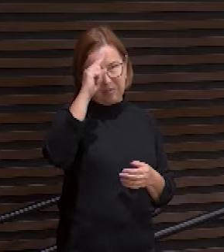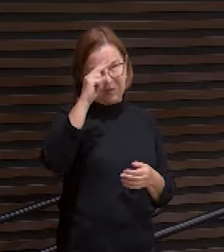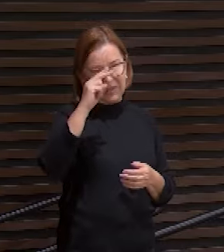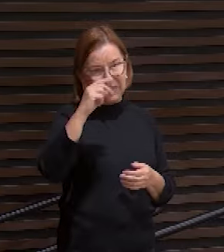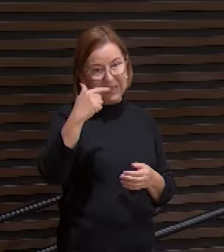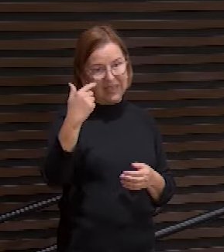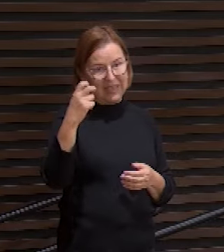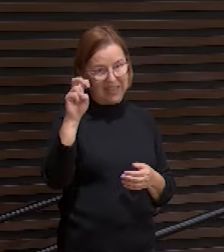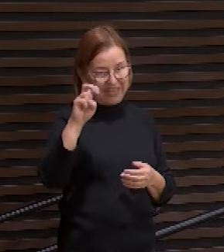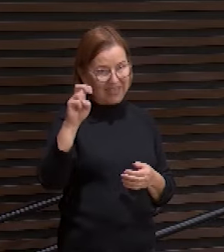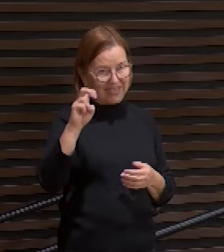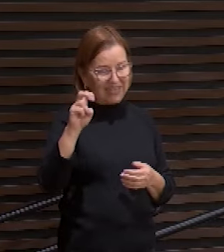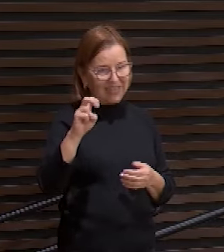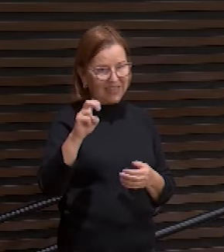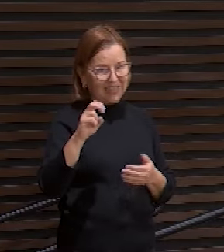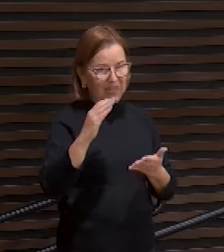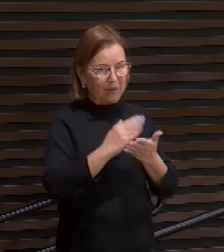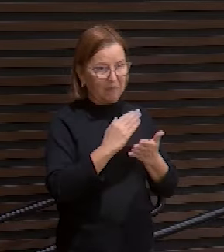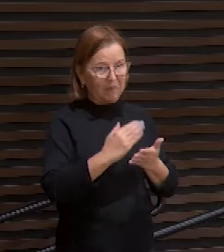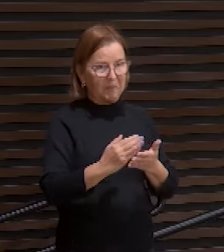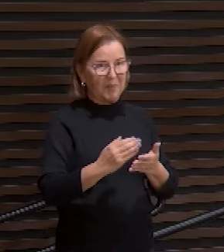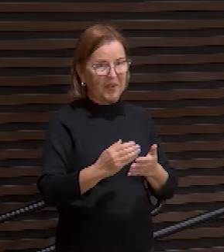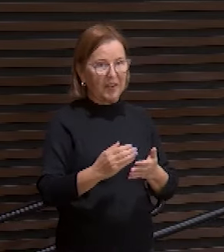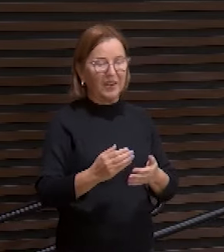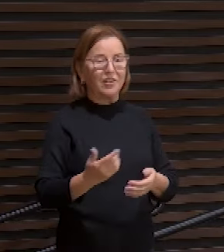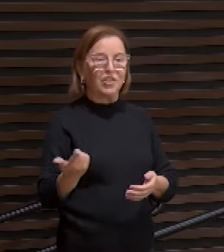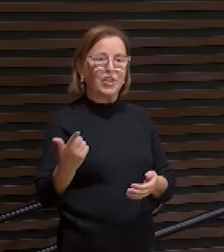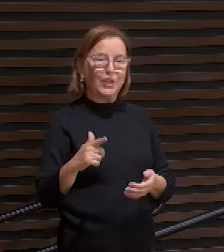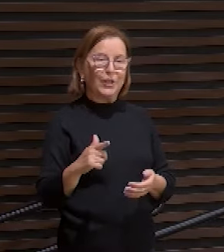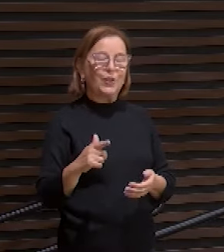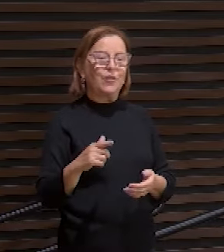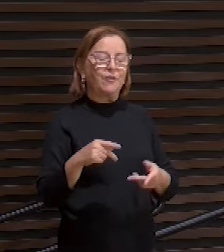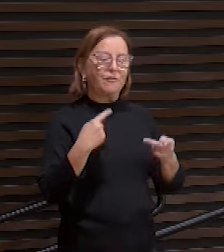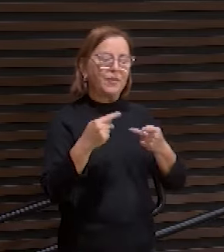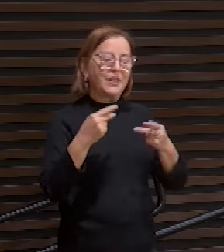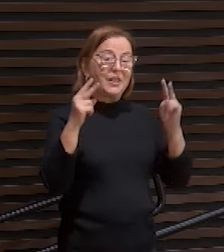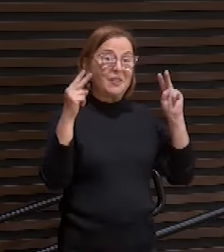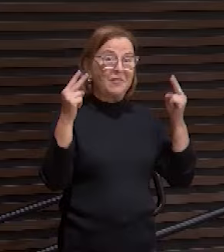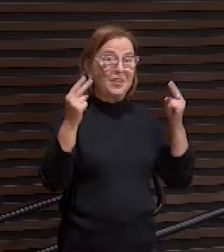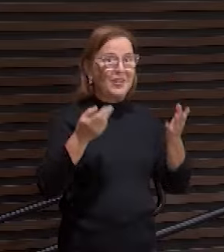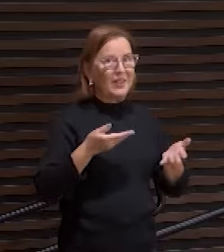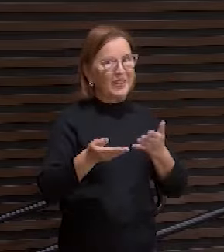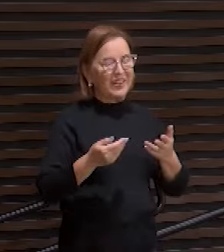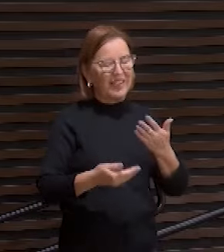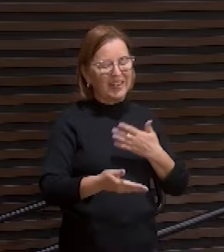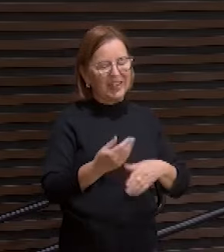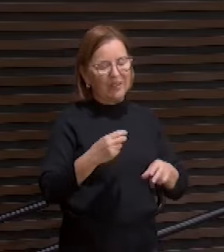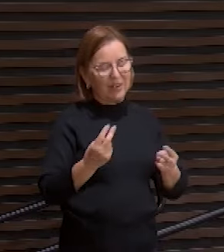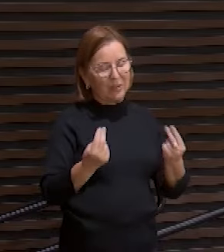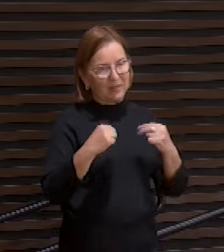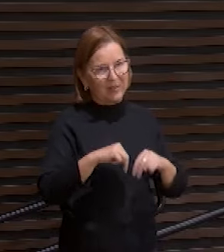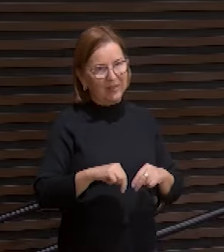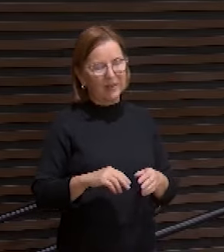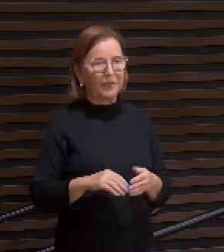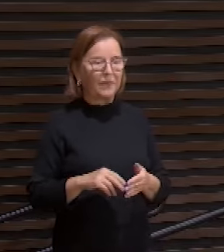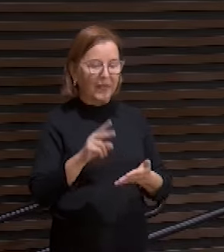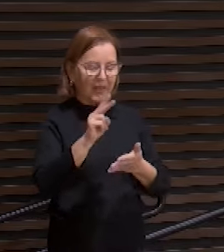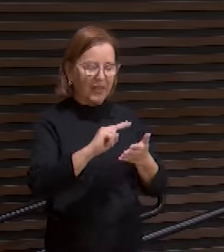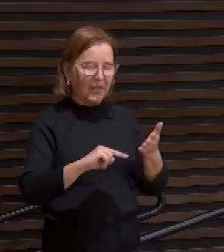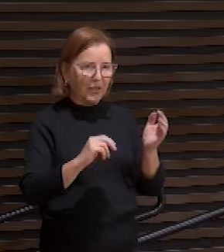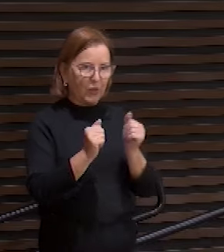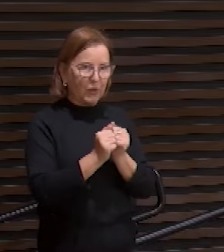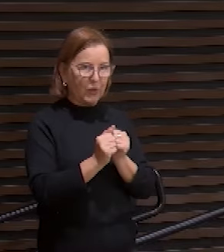repetição da ideia da primeira que é a vitória do servo por meio da humilhação eu quero chamar a igreja a ler comigo